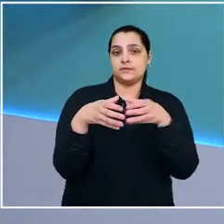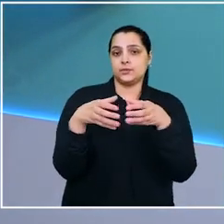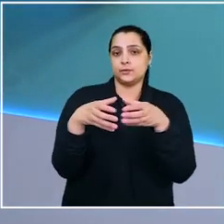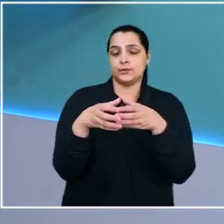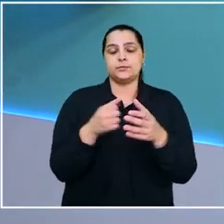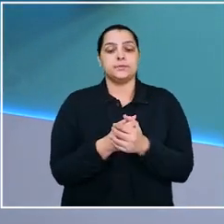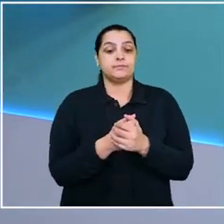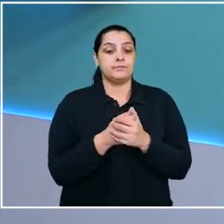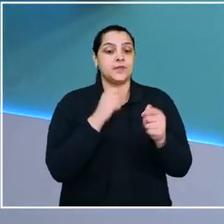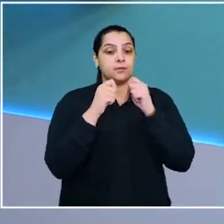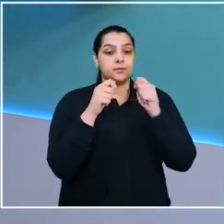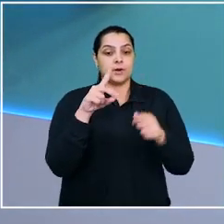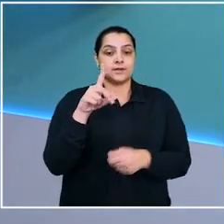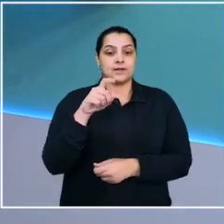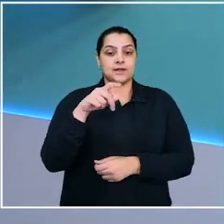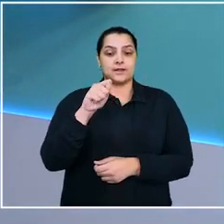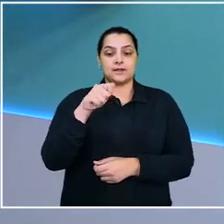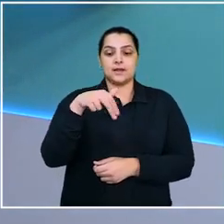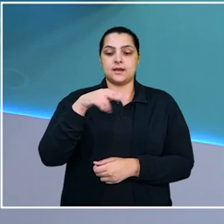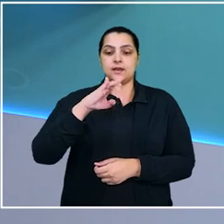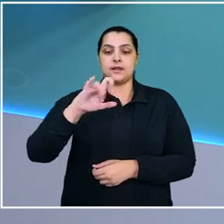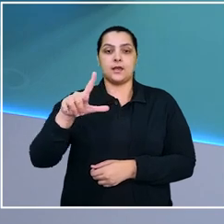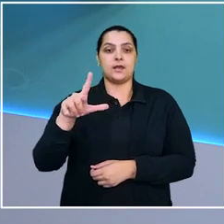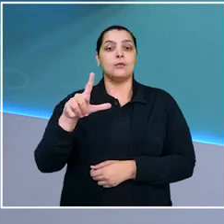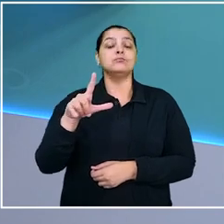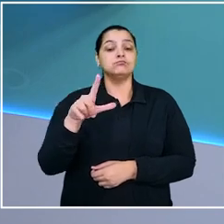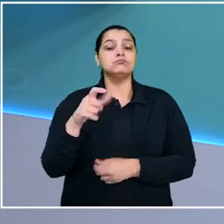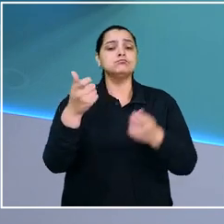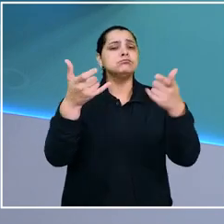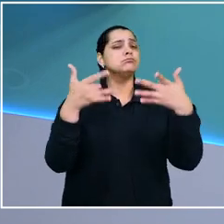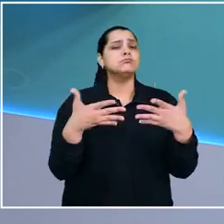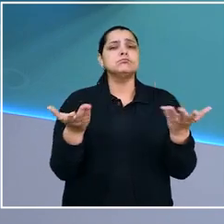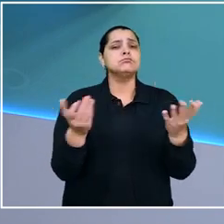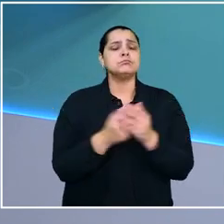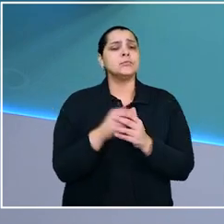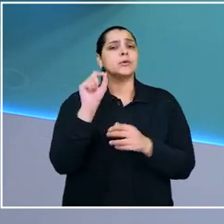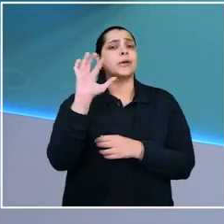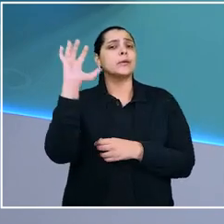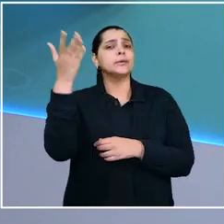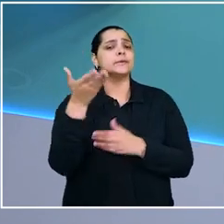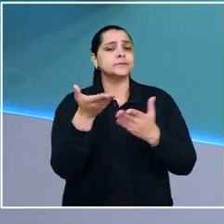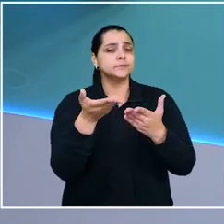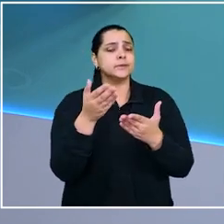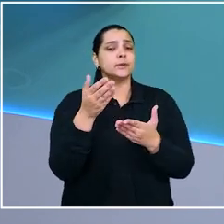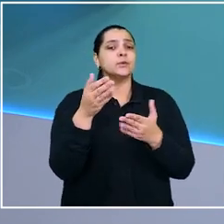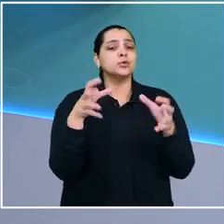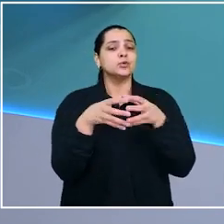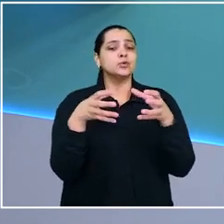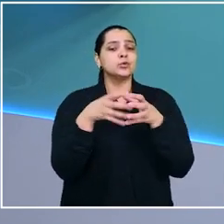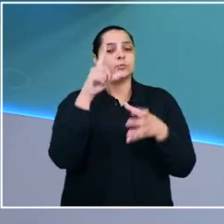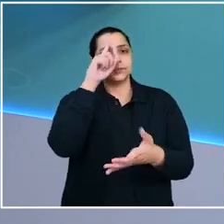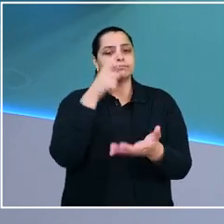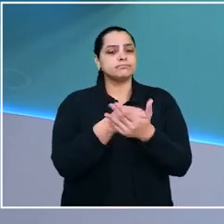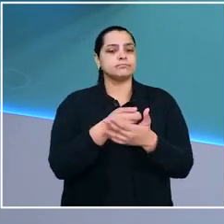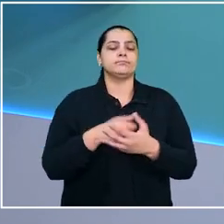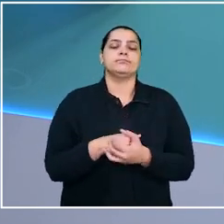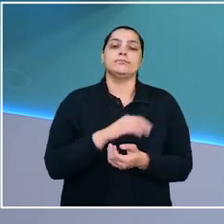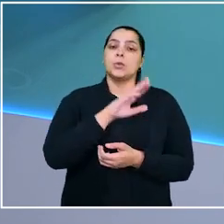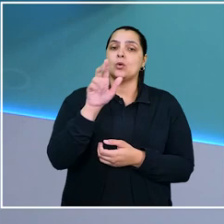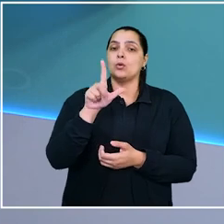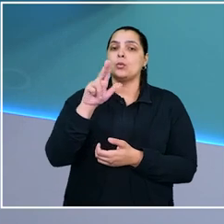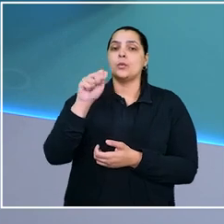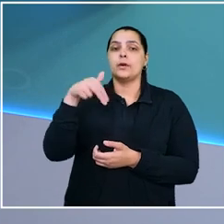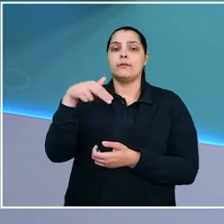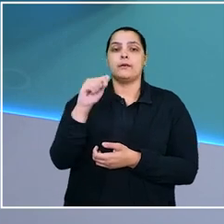oitava turma. O repórter Daniel Vasquez tem os detalhes para a gente. Oi, Daniel. Qual foi o entendimento da turma? Oi,